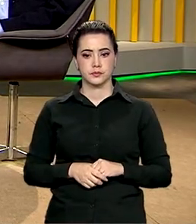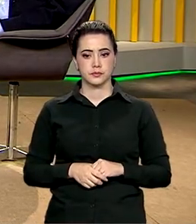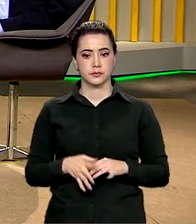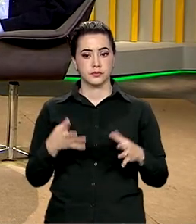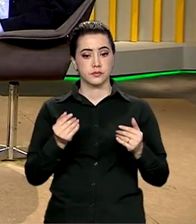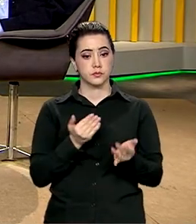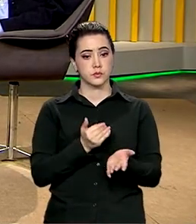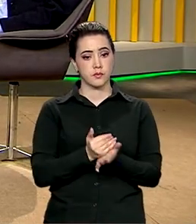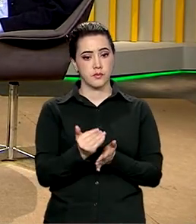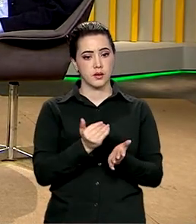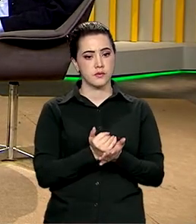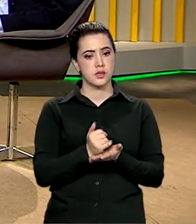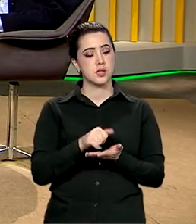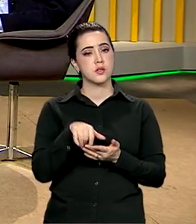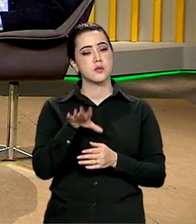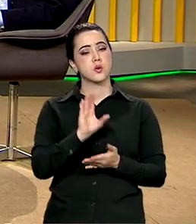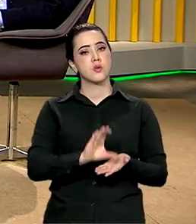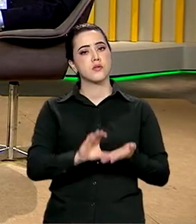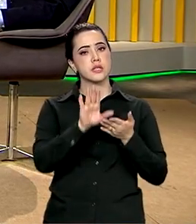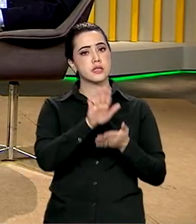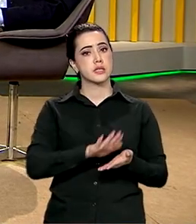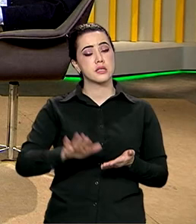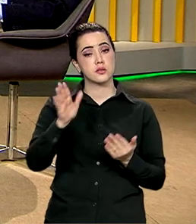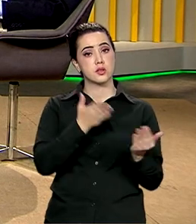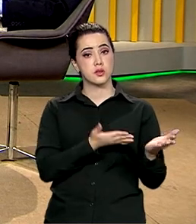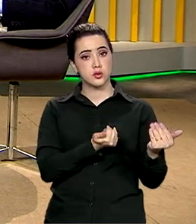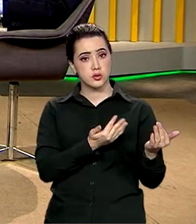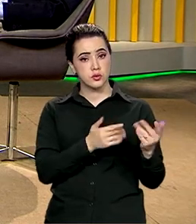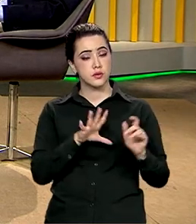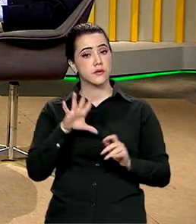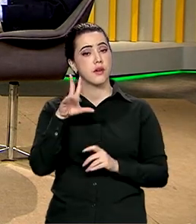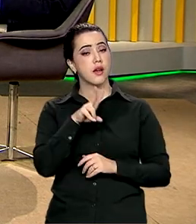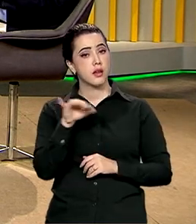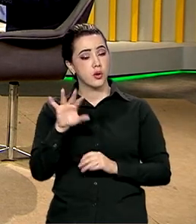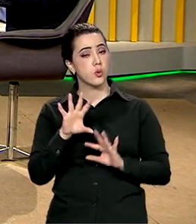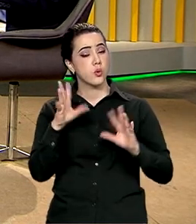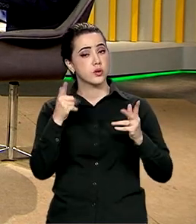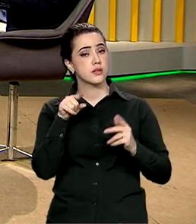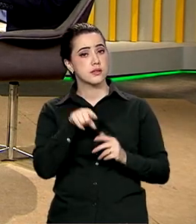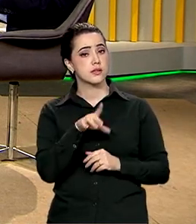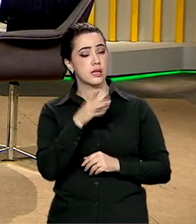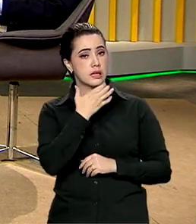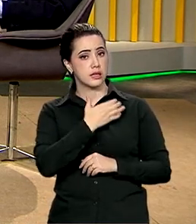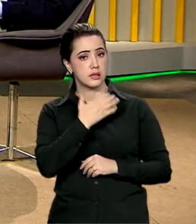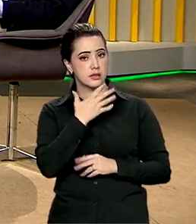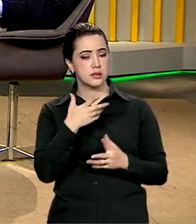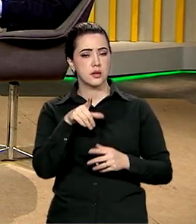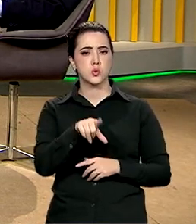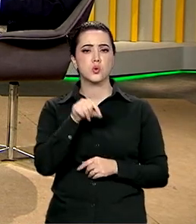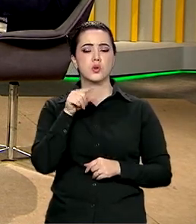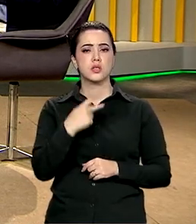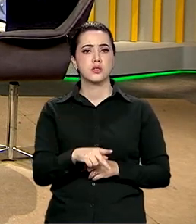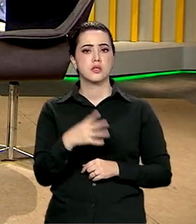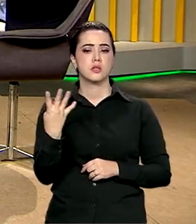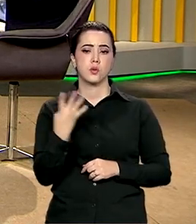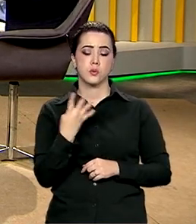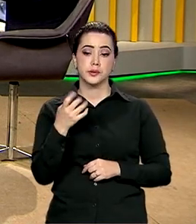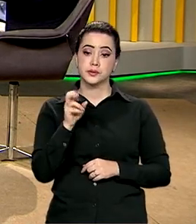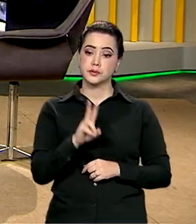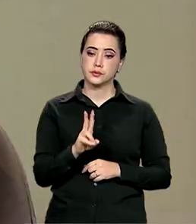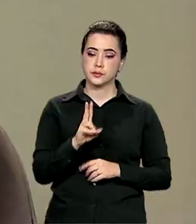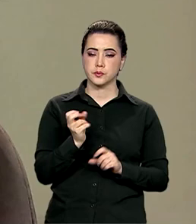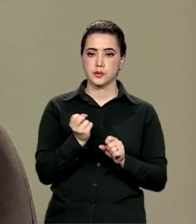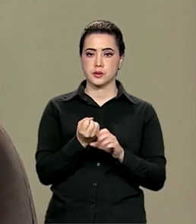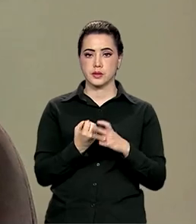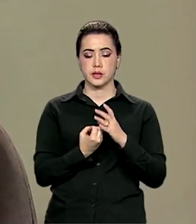começar pela Conferência Nacional da Juventude, que será realizada em dezembro. O tema escolhido para esta quarta edição, reconstruir